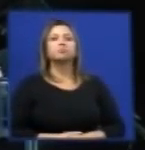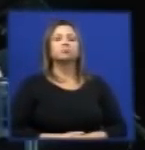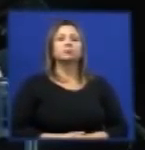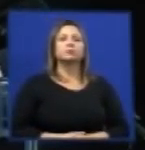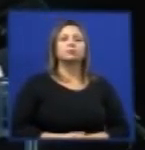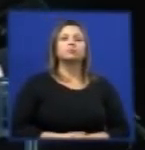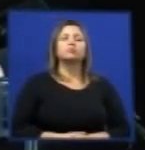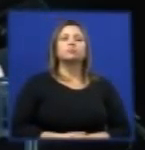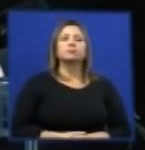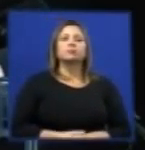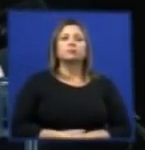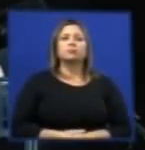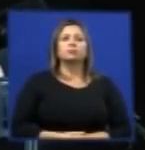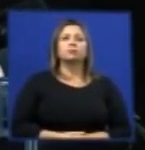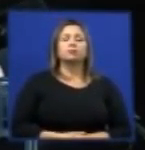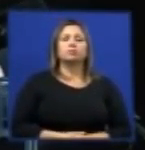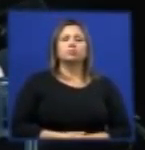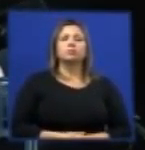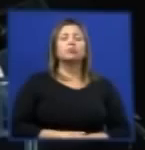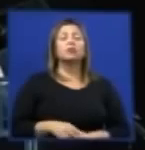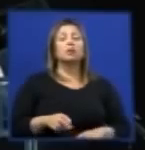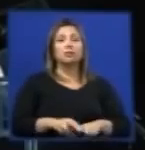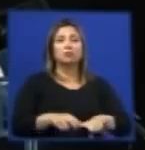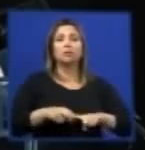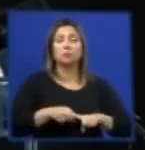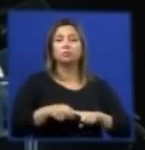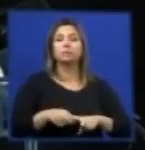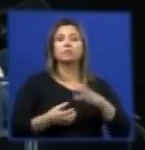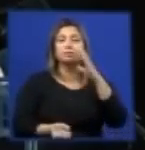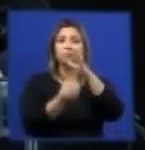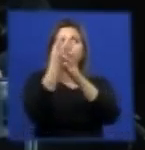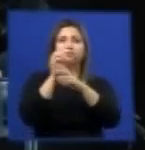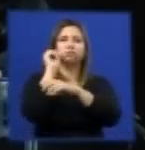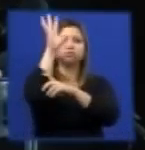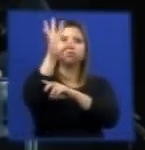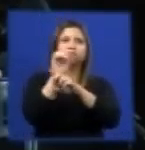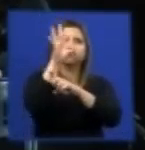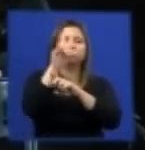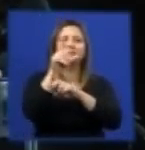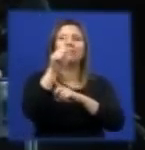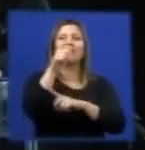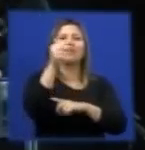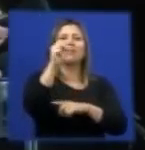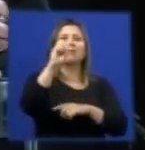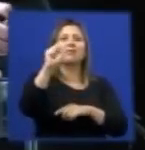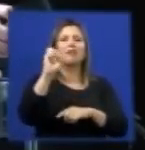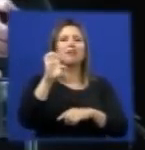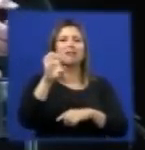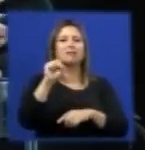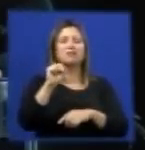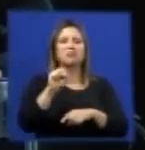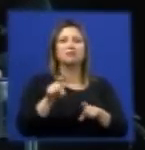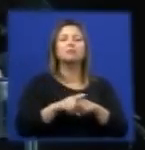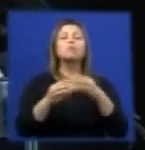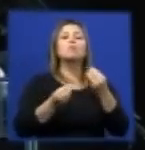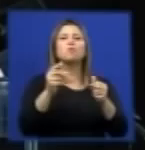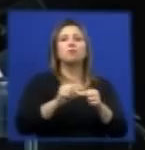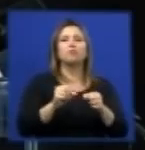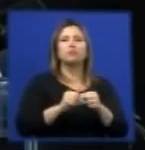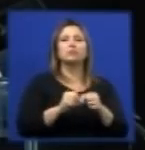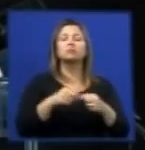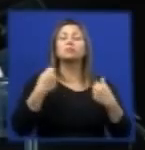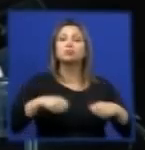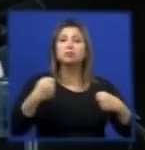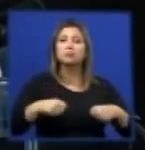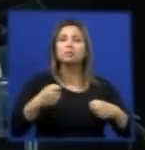fica o aspecto da emissão dos gases de efeito estufa. No entanto nós